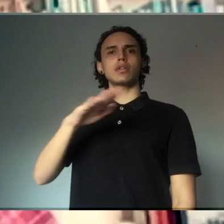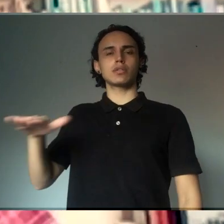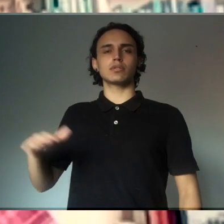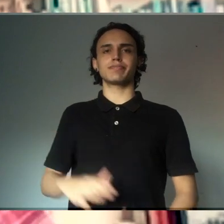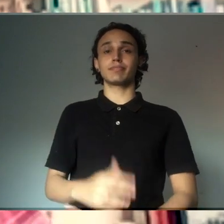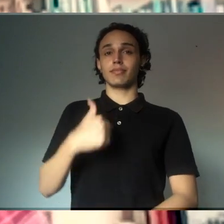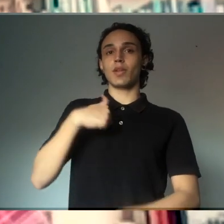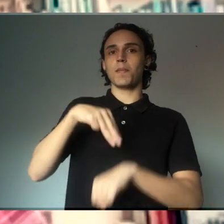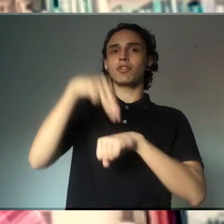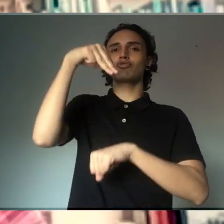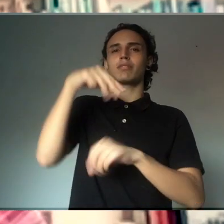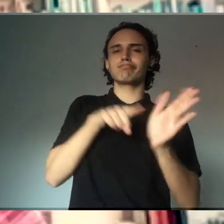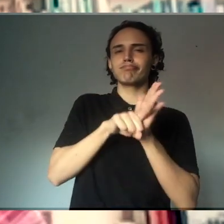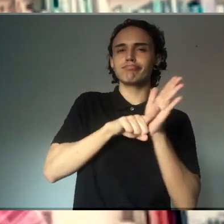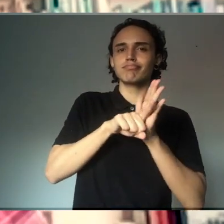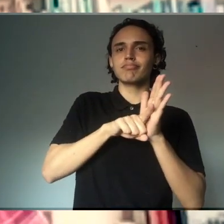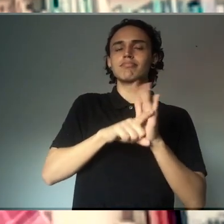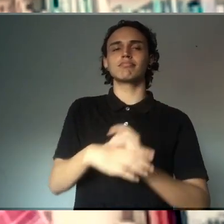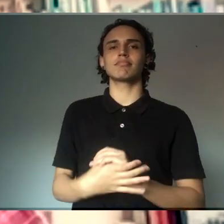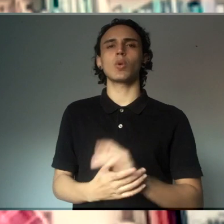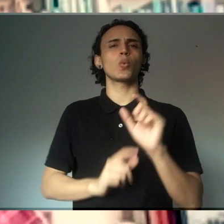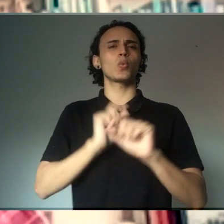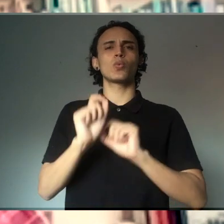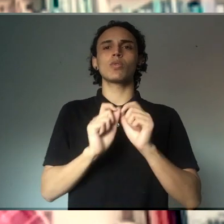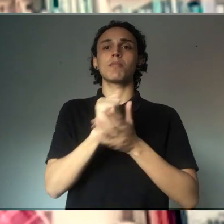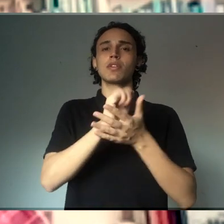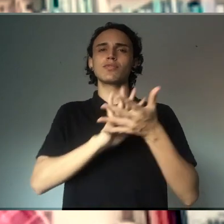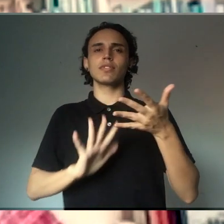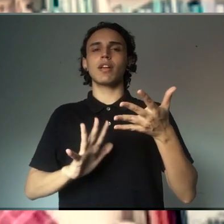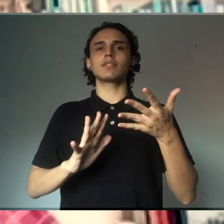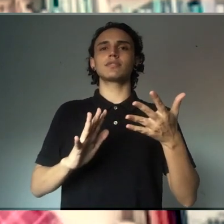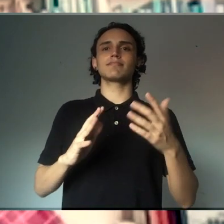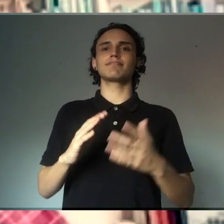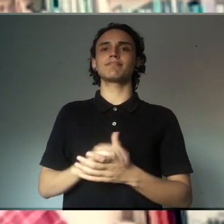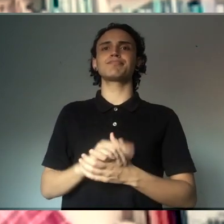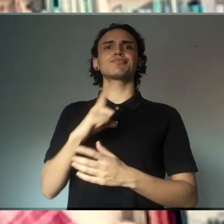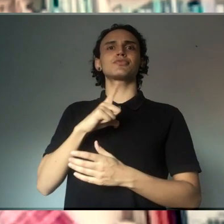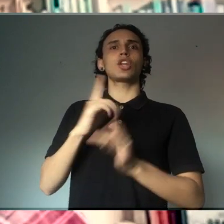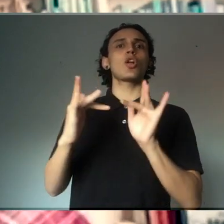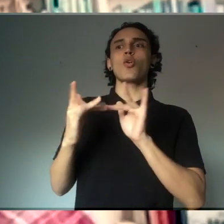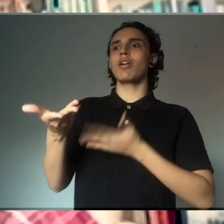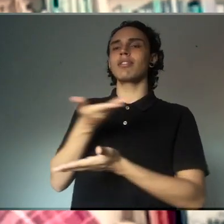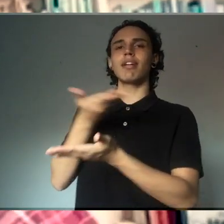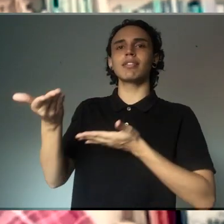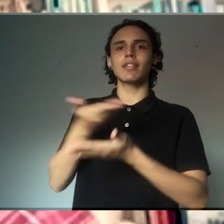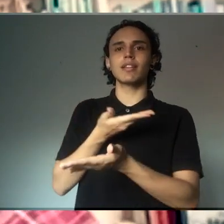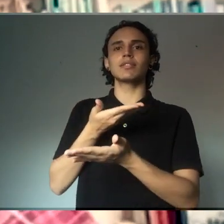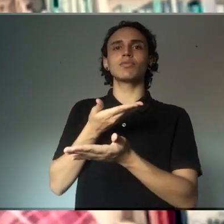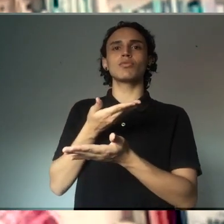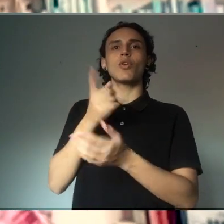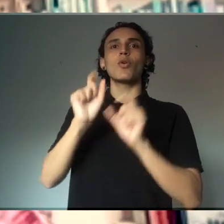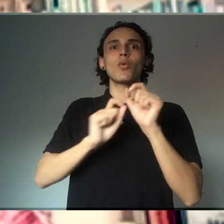mestrado foi numa atividade, uma atividade interativa, chamada V de